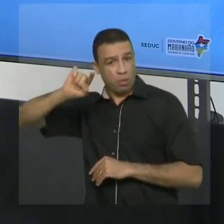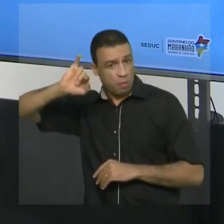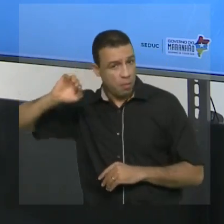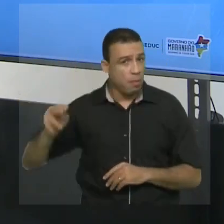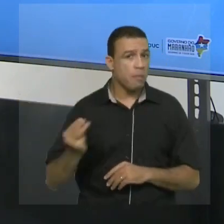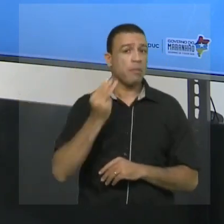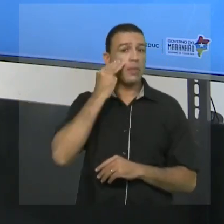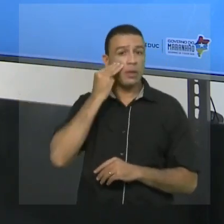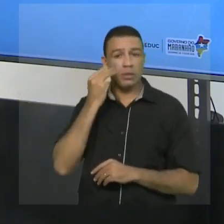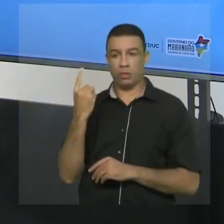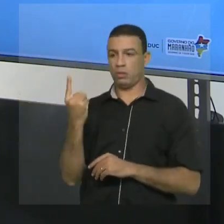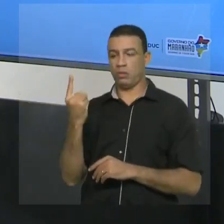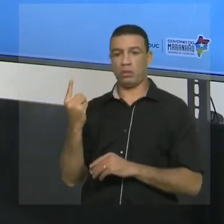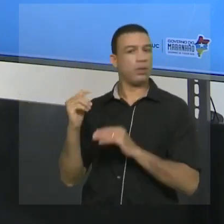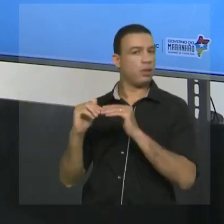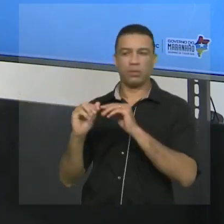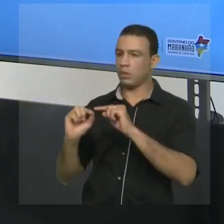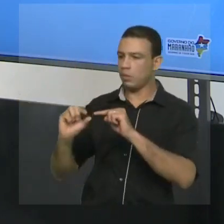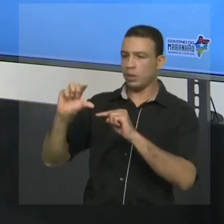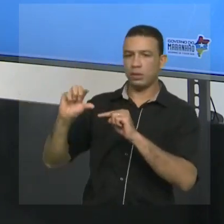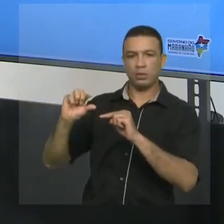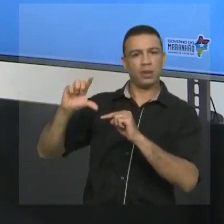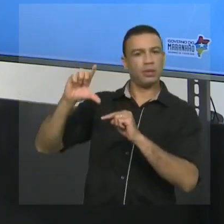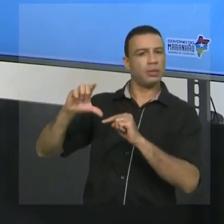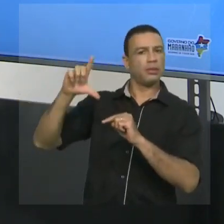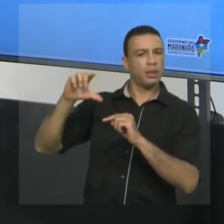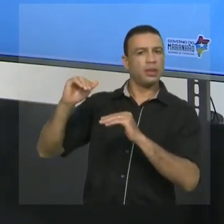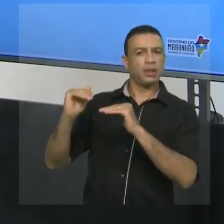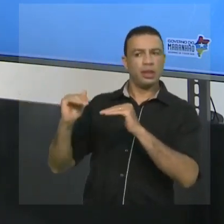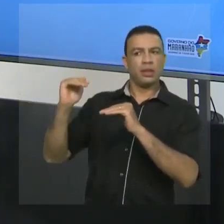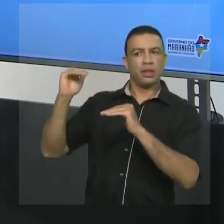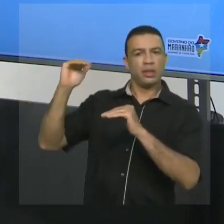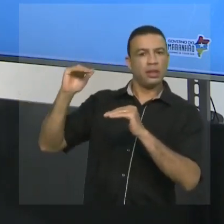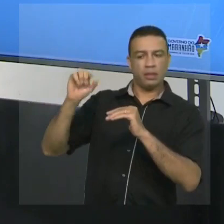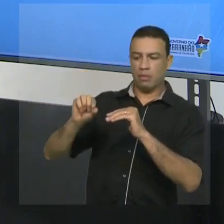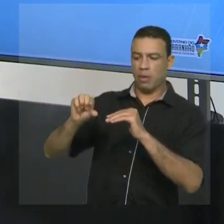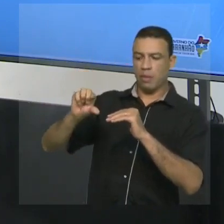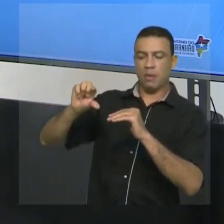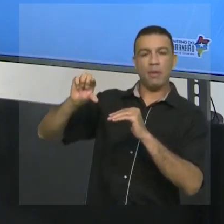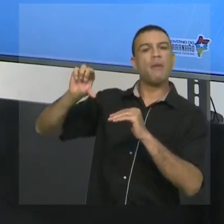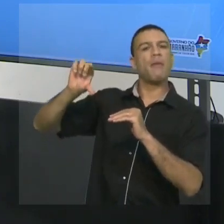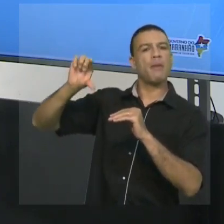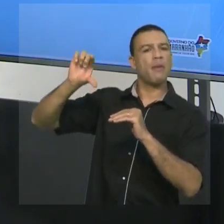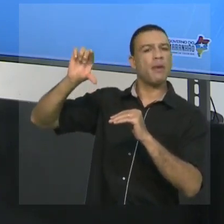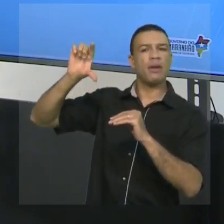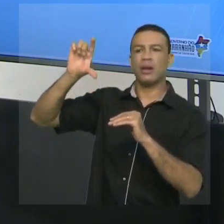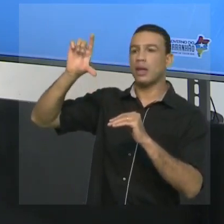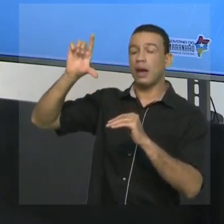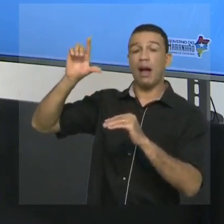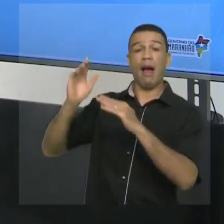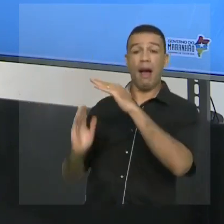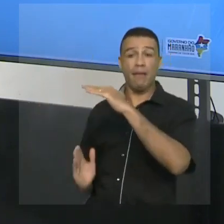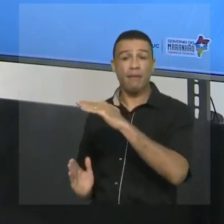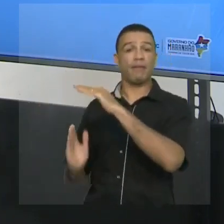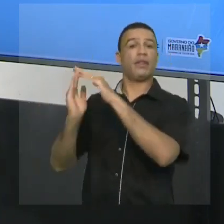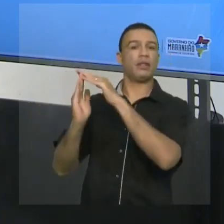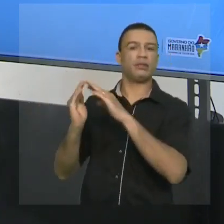e um é o maior? Não, existe um milhão e dois. Sempre que eu pensar em um número, vai existir um próximo, ok?